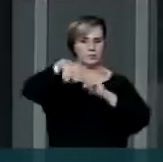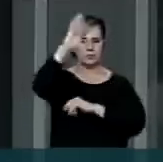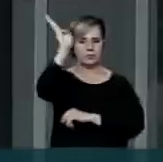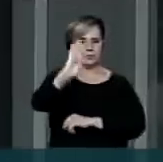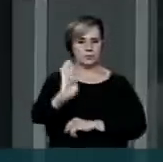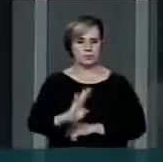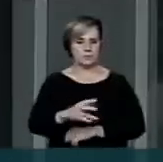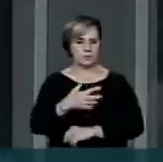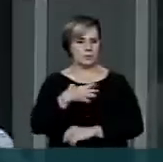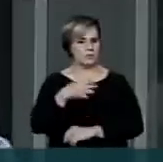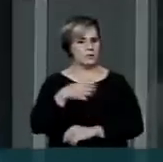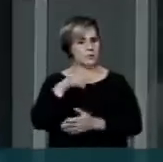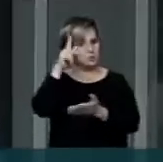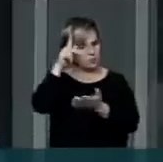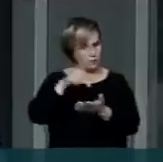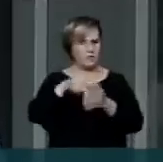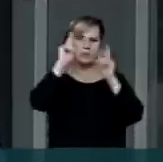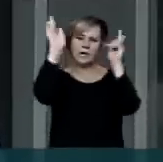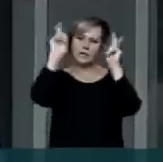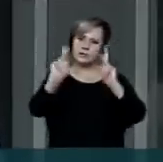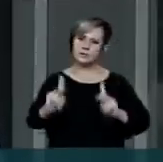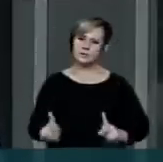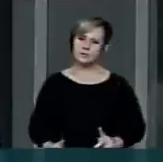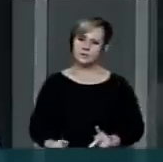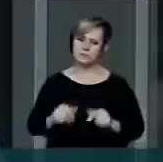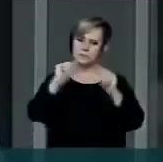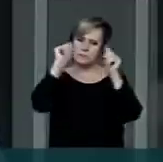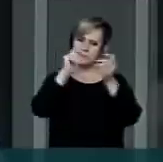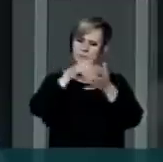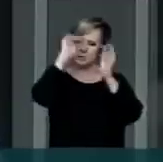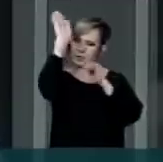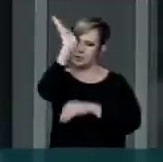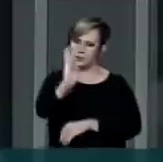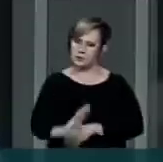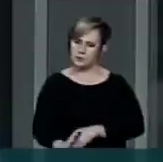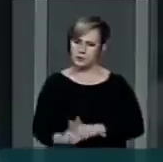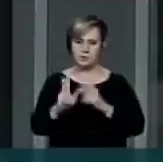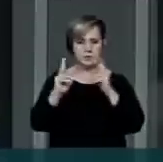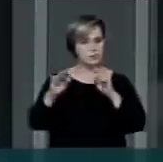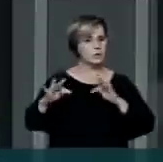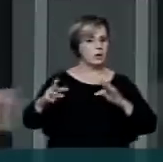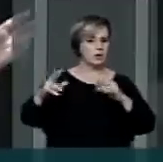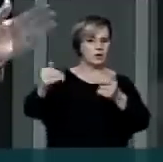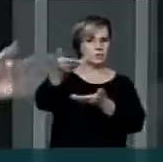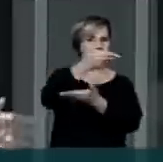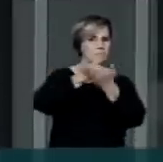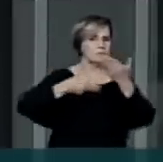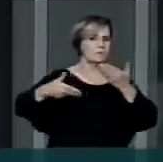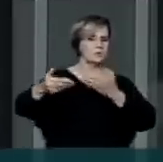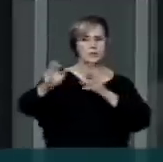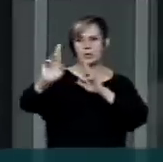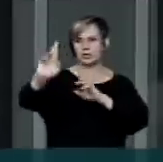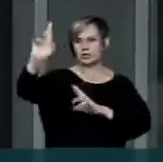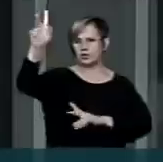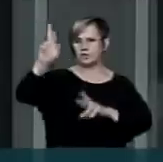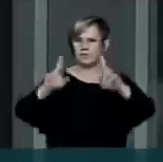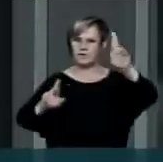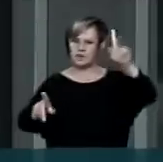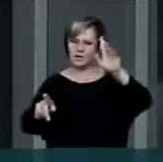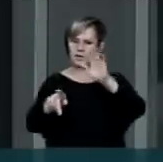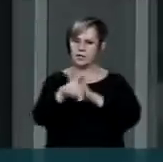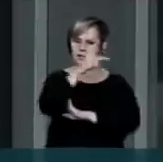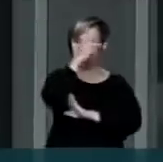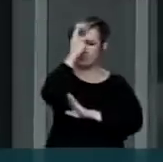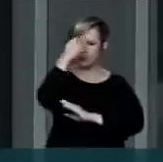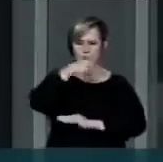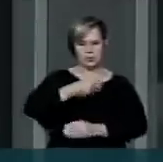sintam tão brasileiros e sejam tão brasileiros e sejam tão reconhecidos como os demais, não diferenciando aqueles que nasceram do Norte,